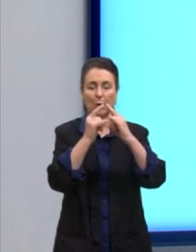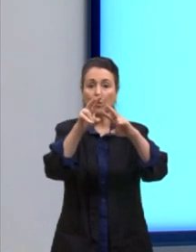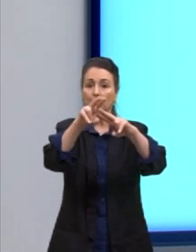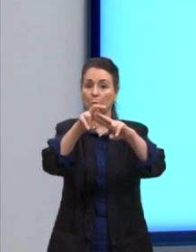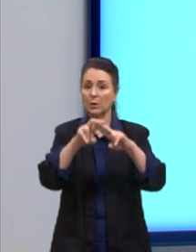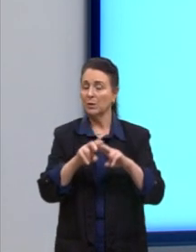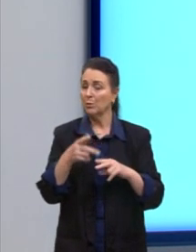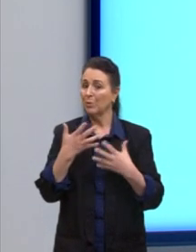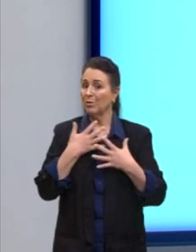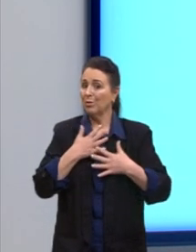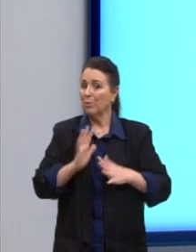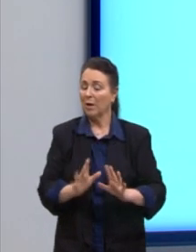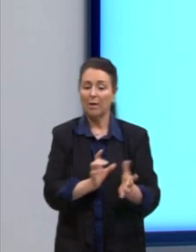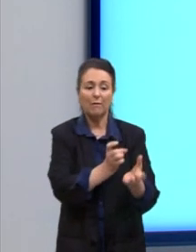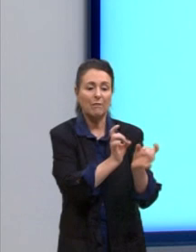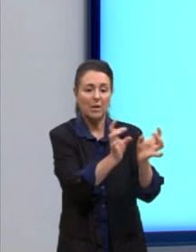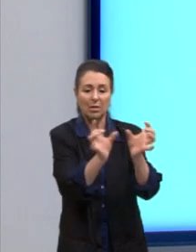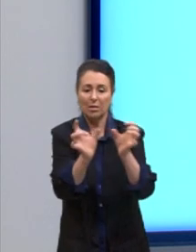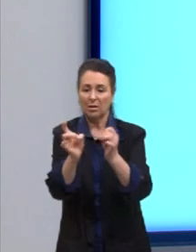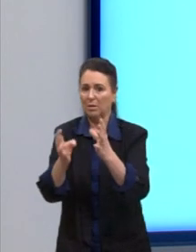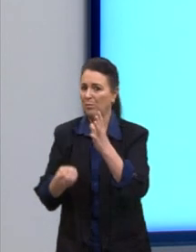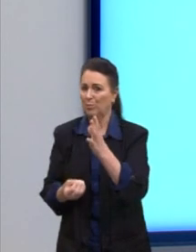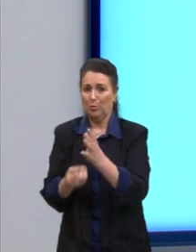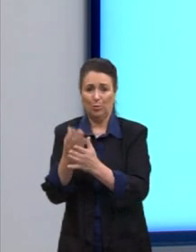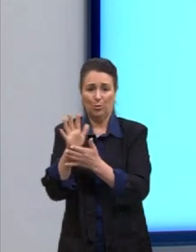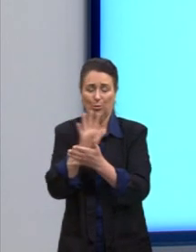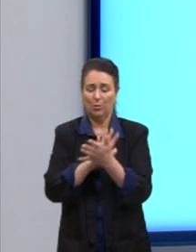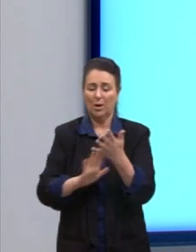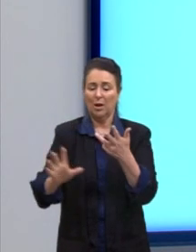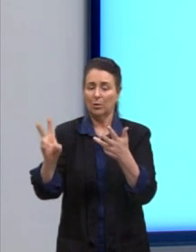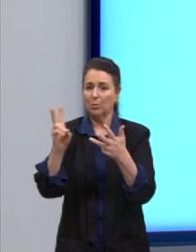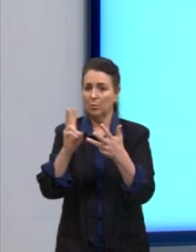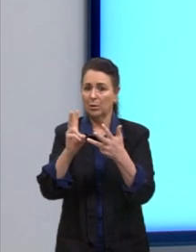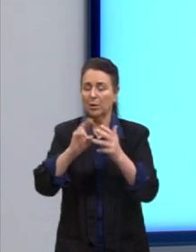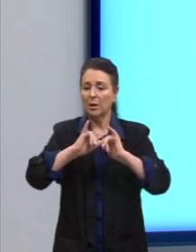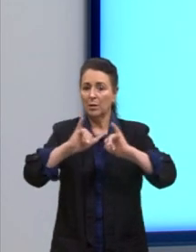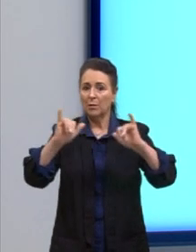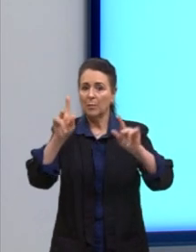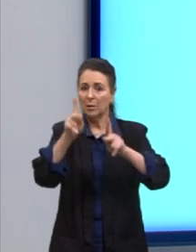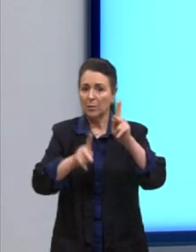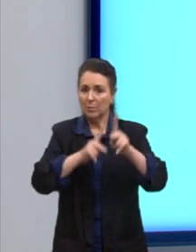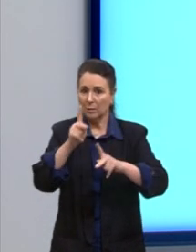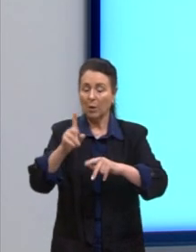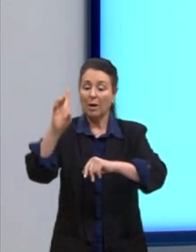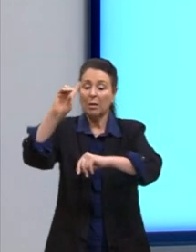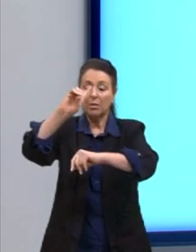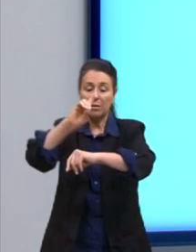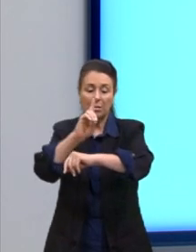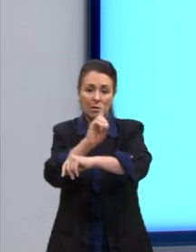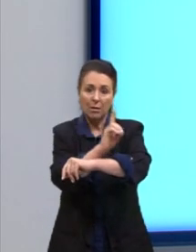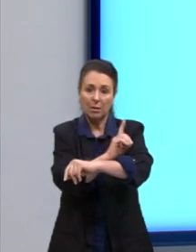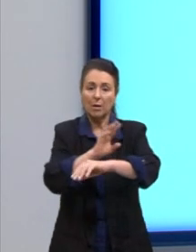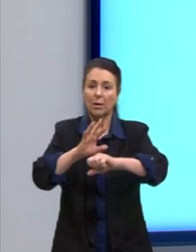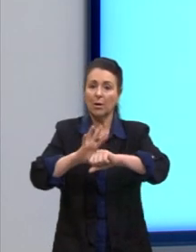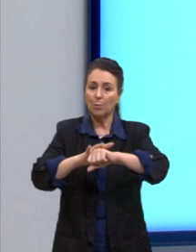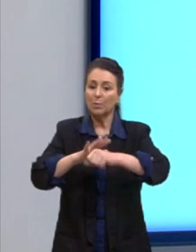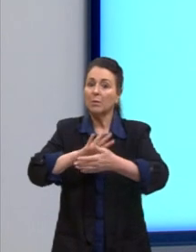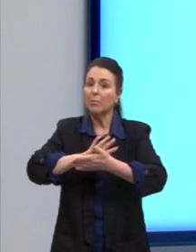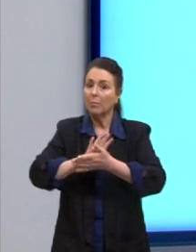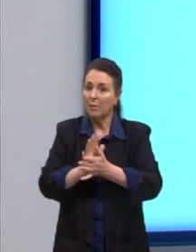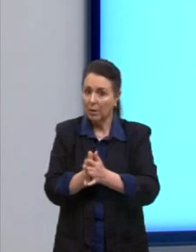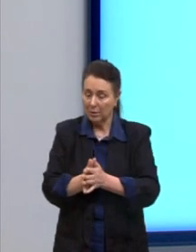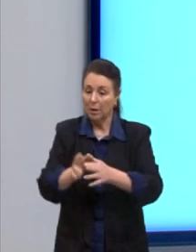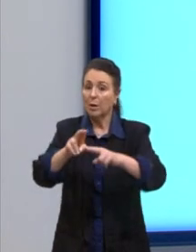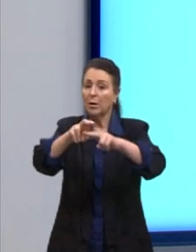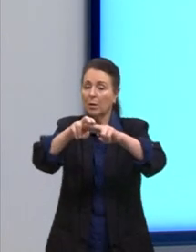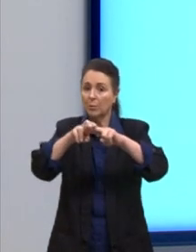não pretende vender produtos. Letra D, informar a população que a dengue é uma doença que mata e por